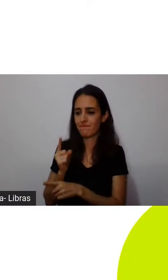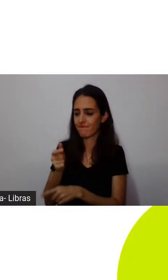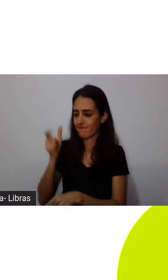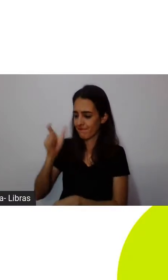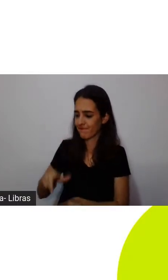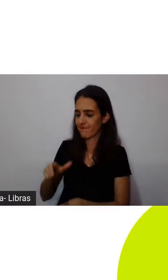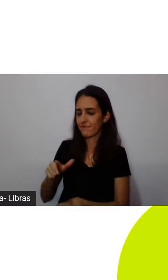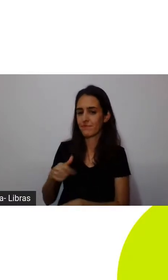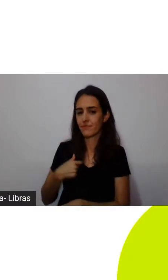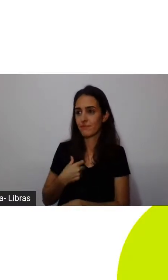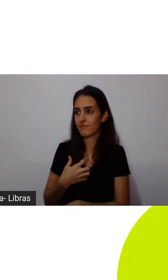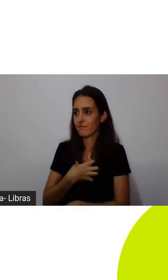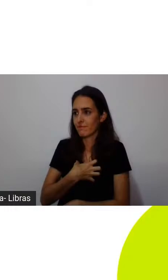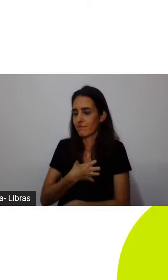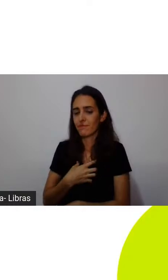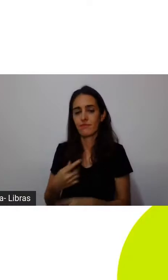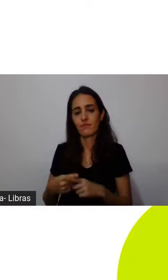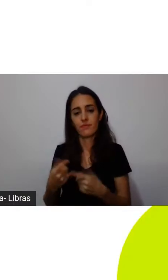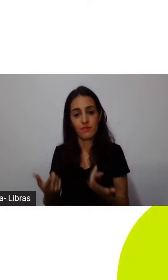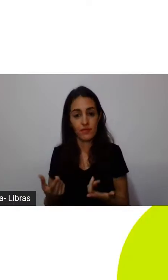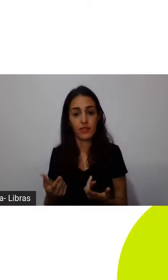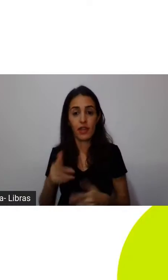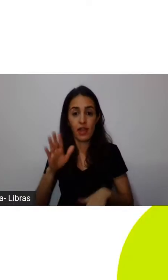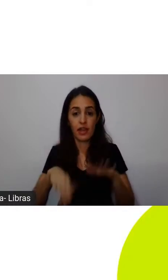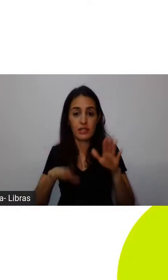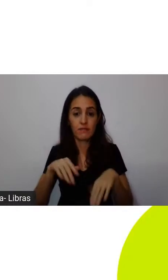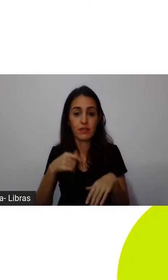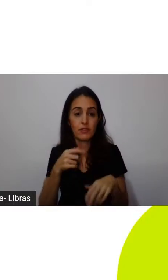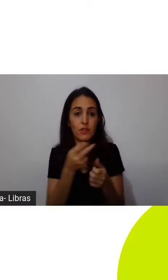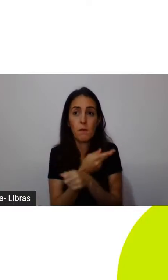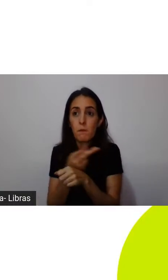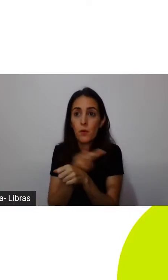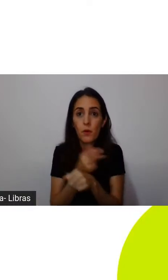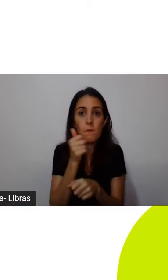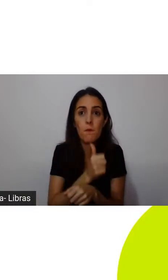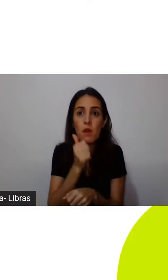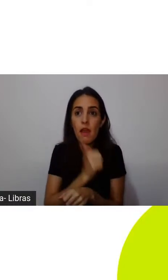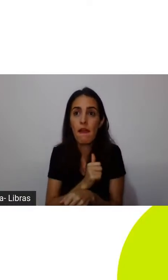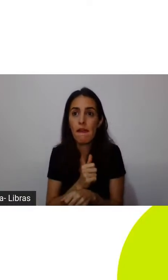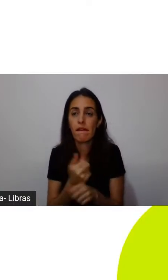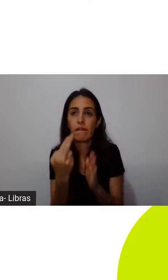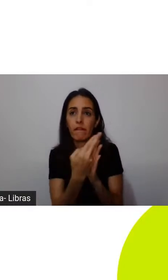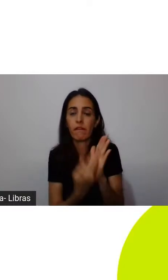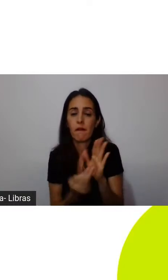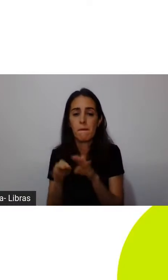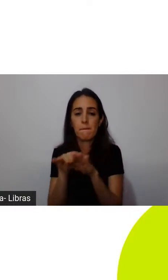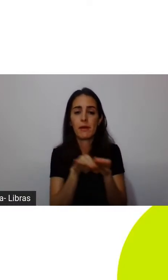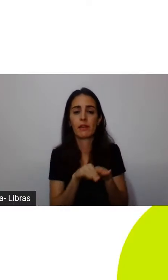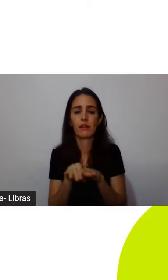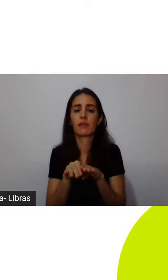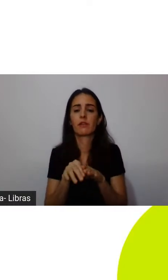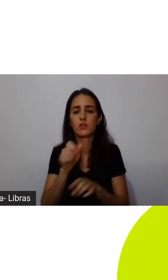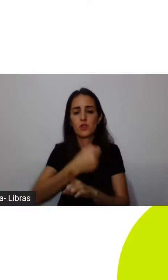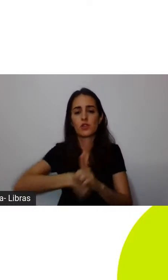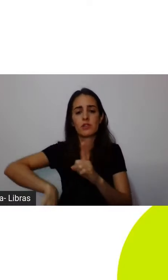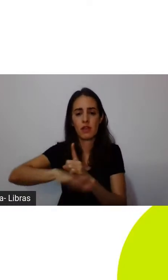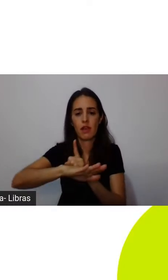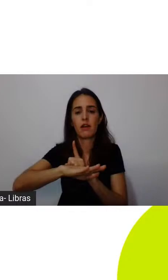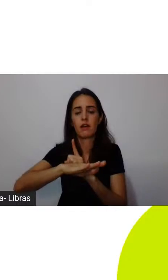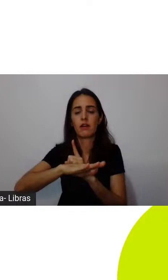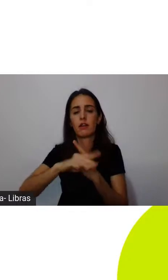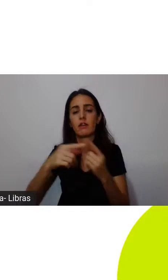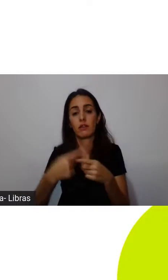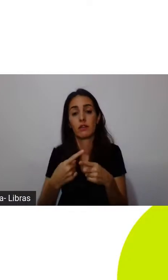algo gritante, porque estão fora dos padrões, aliás, outra dica de série, tem uma série que se chamava The Undateables,